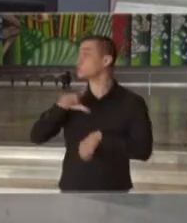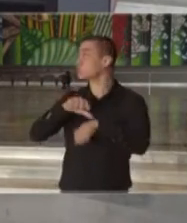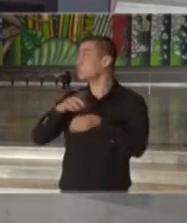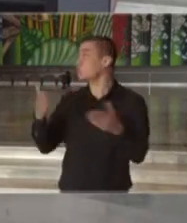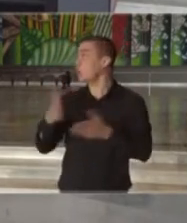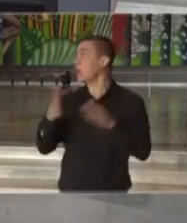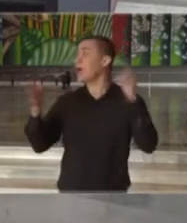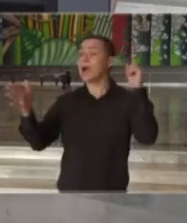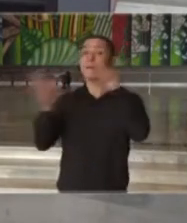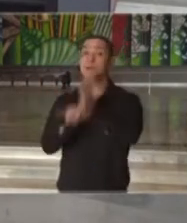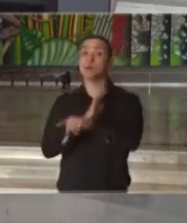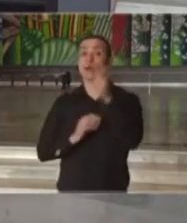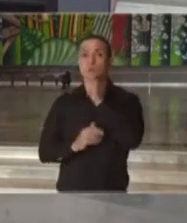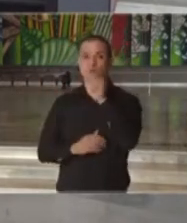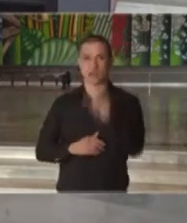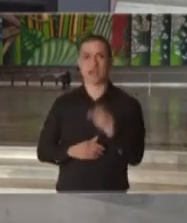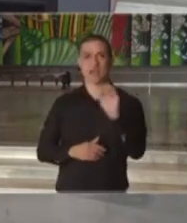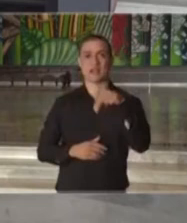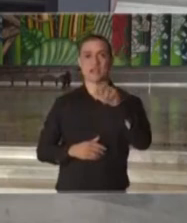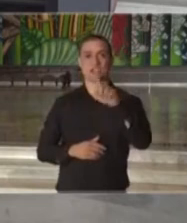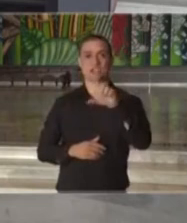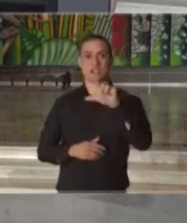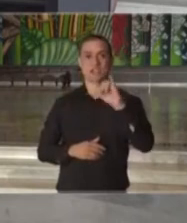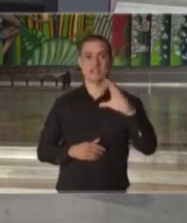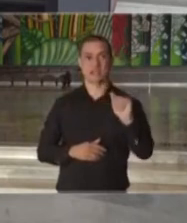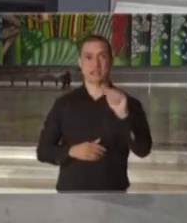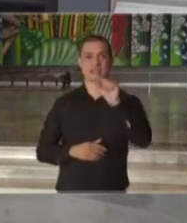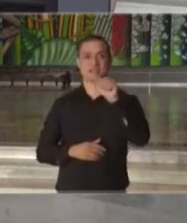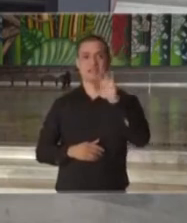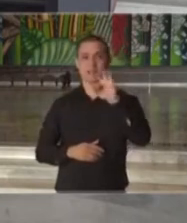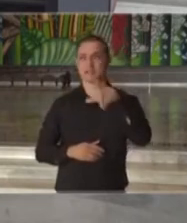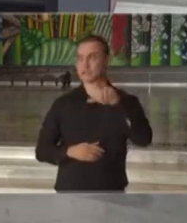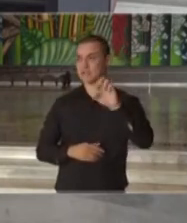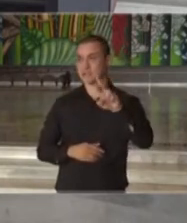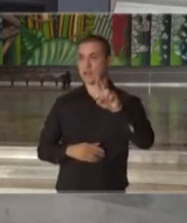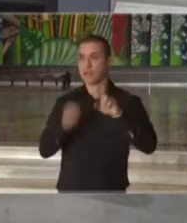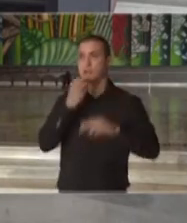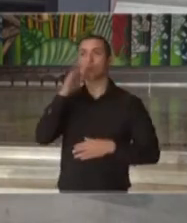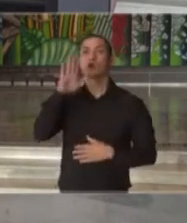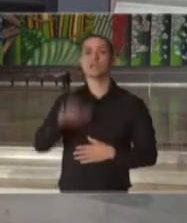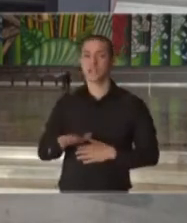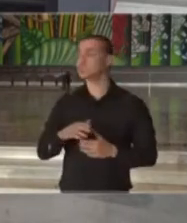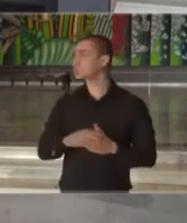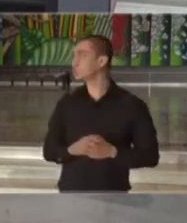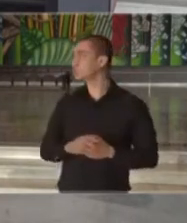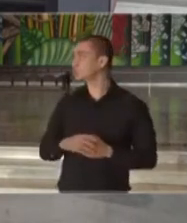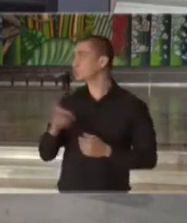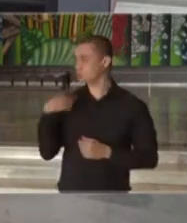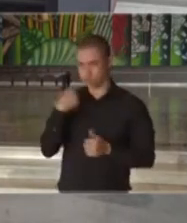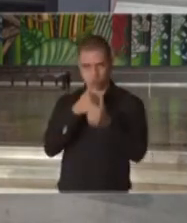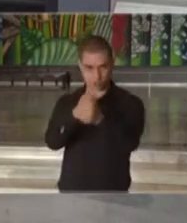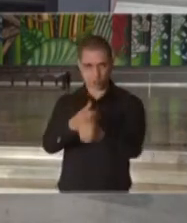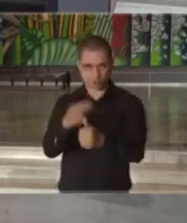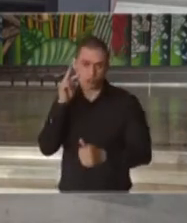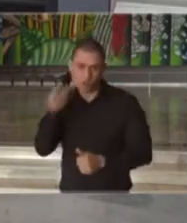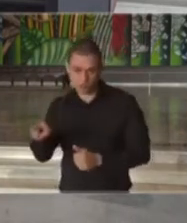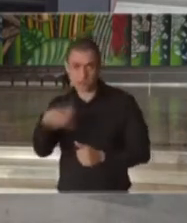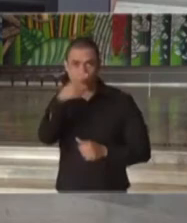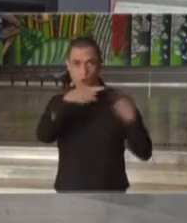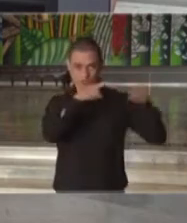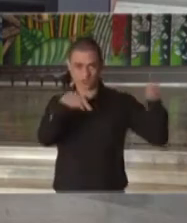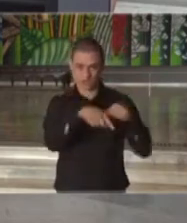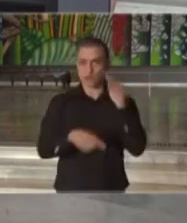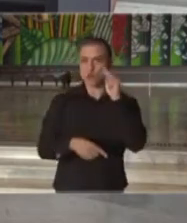vamos à pergunta da Angélica Sattler, da TV Record. Angélica, boa tarde. Nós estamos acompanhando você aqui desta outra